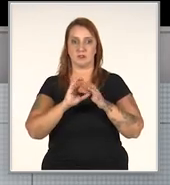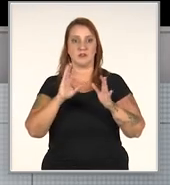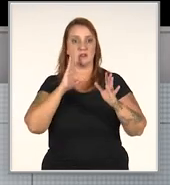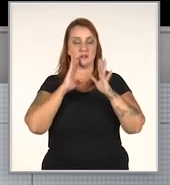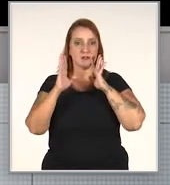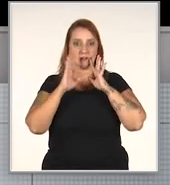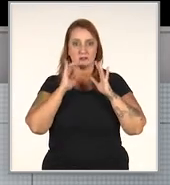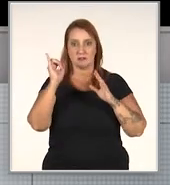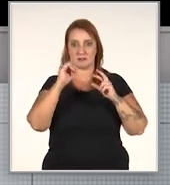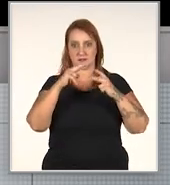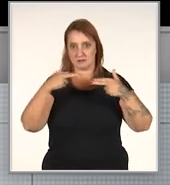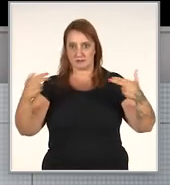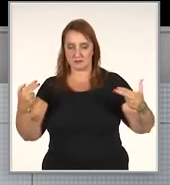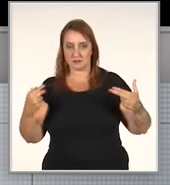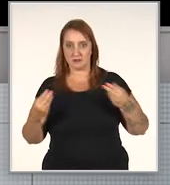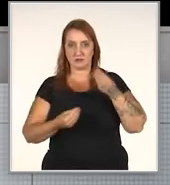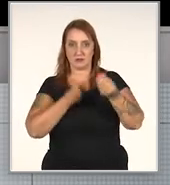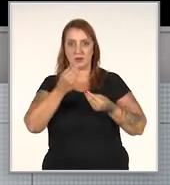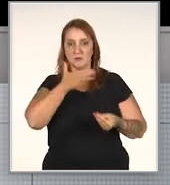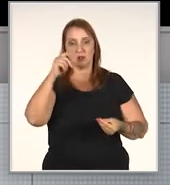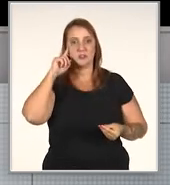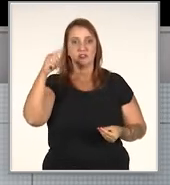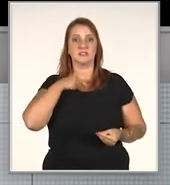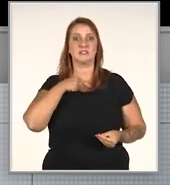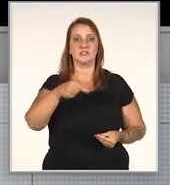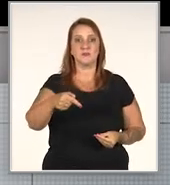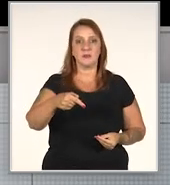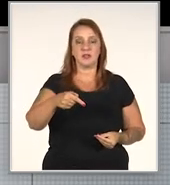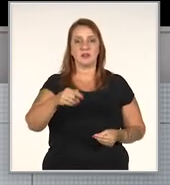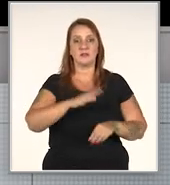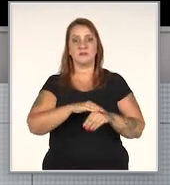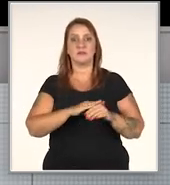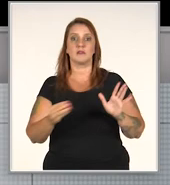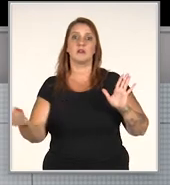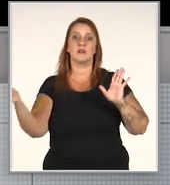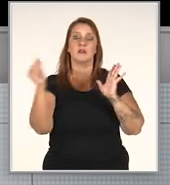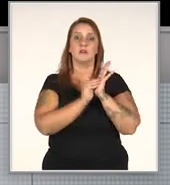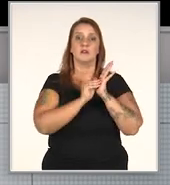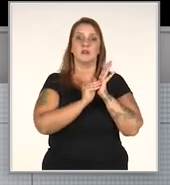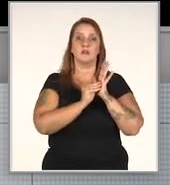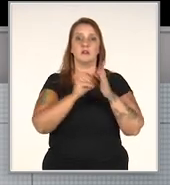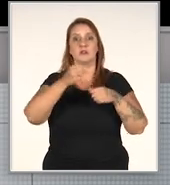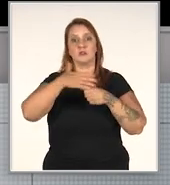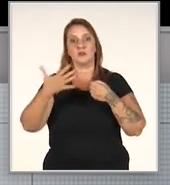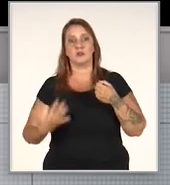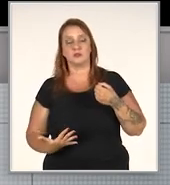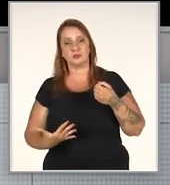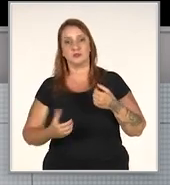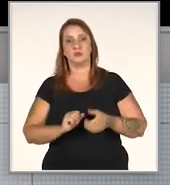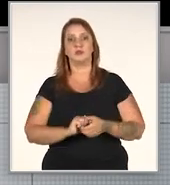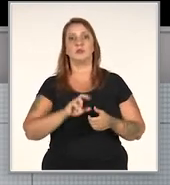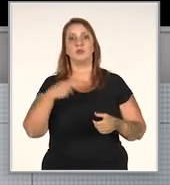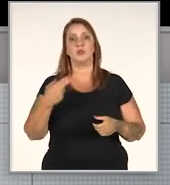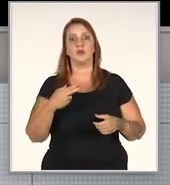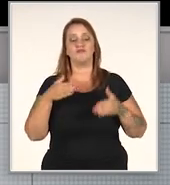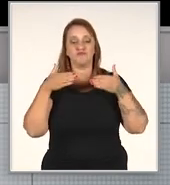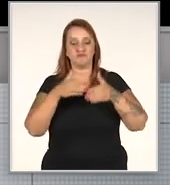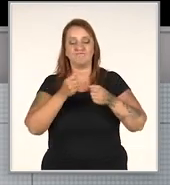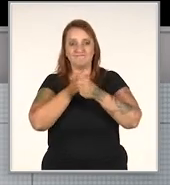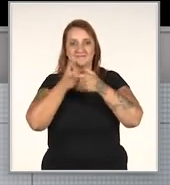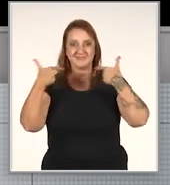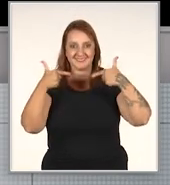nossas redes sociais. Então, a gente sabe exatamente qual o melhor dia da semana para eu fazer uma postagem onde é de conteúdo, onde é uma postagem